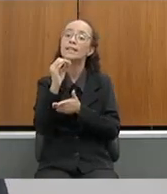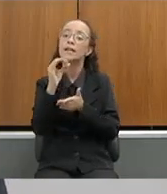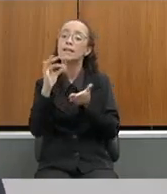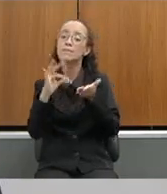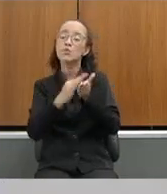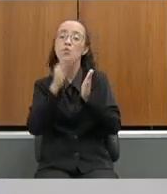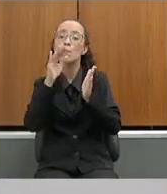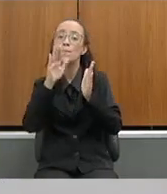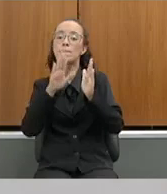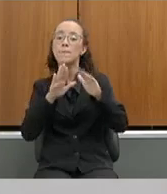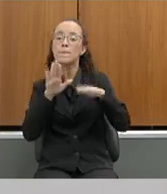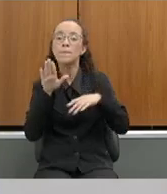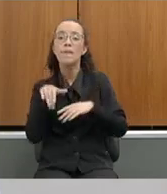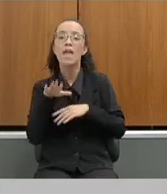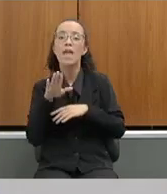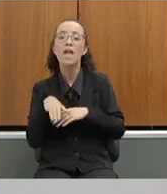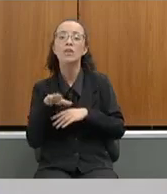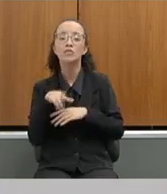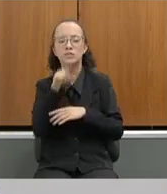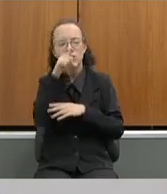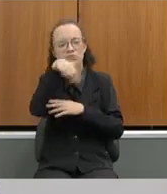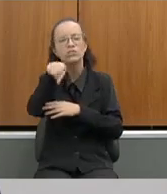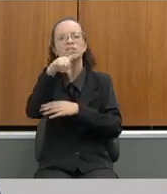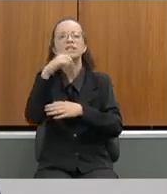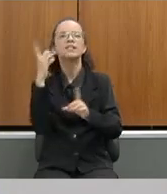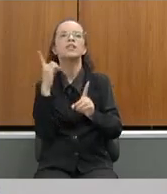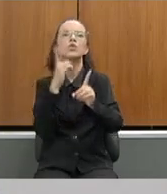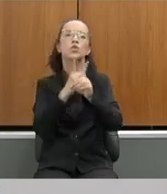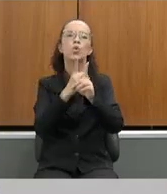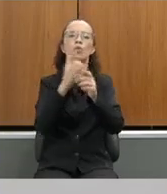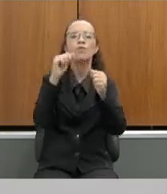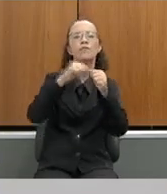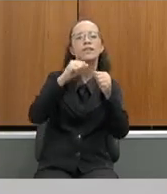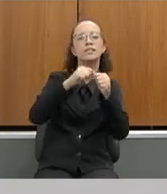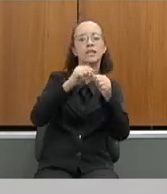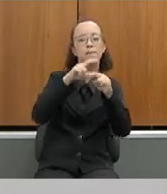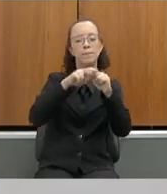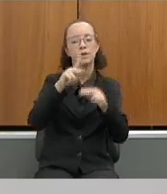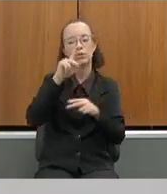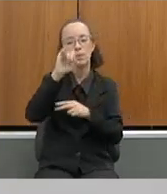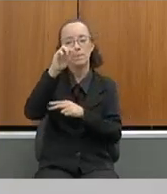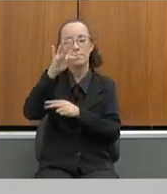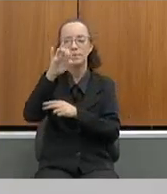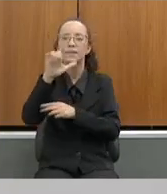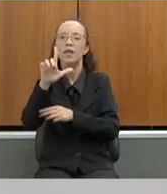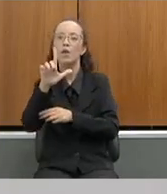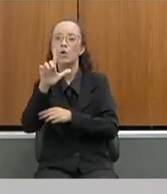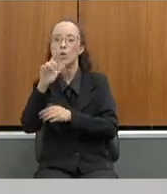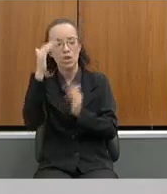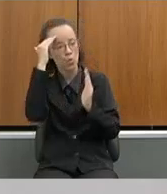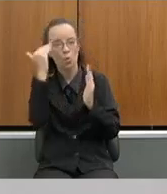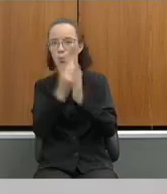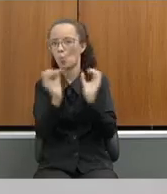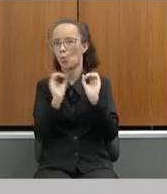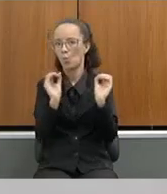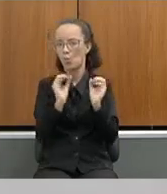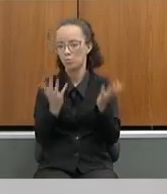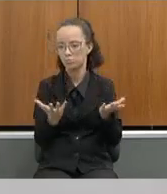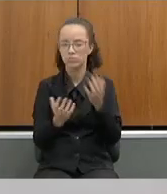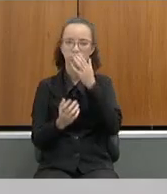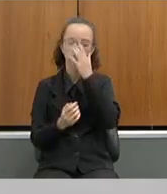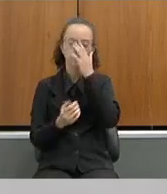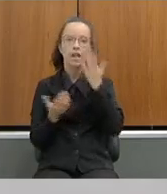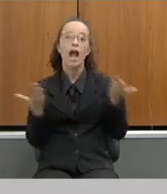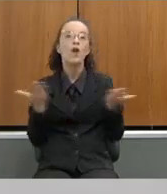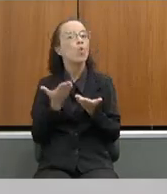essa equipe achou lá mandado fazer pelo Pimentel e não cumprido? Agora,